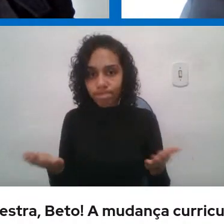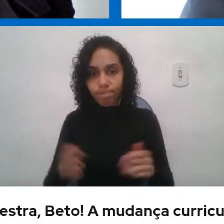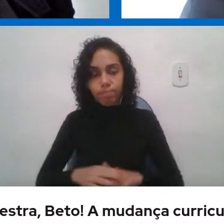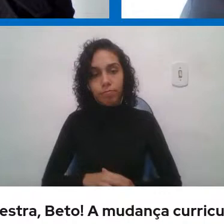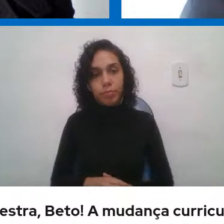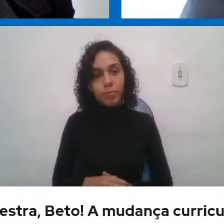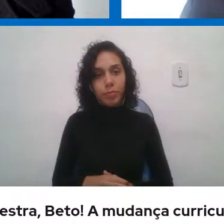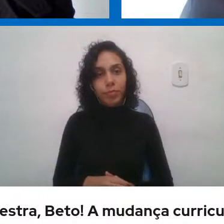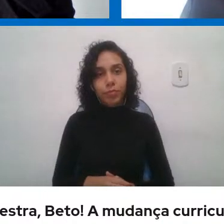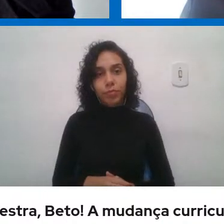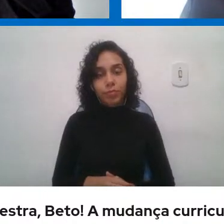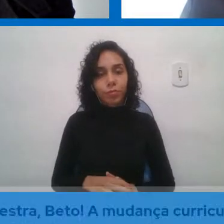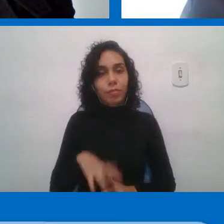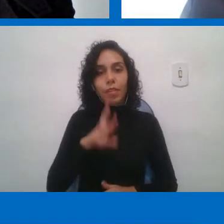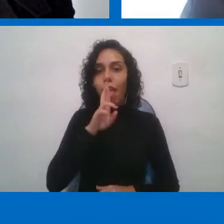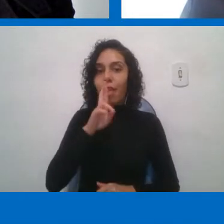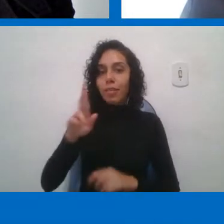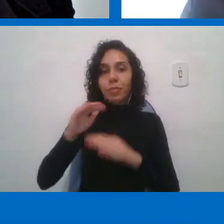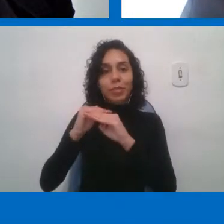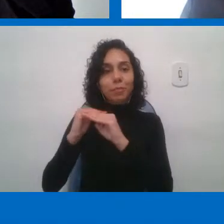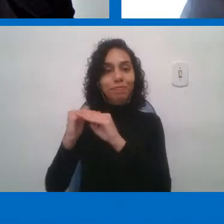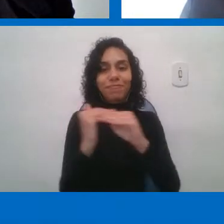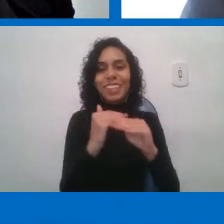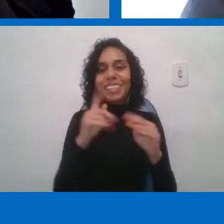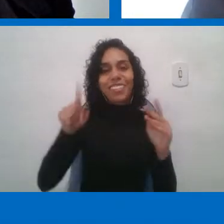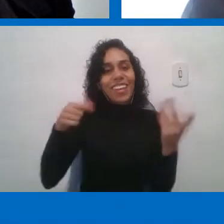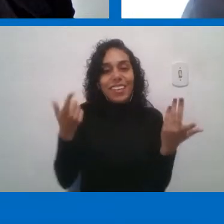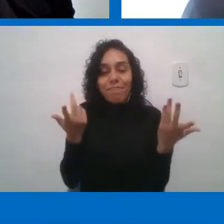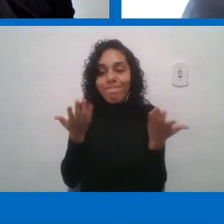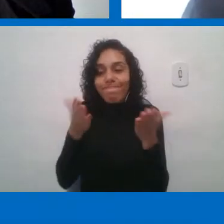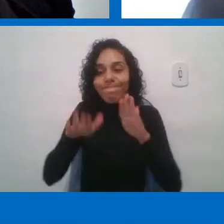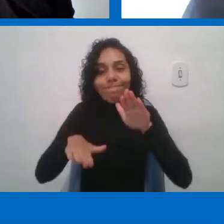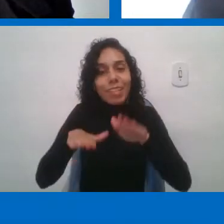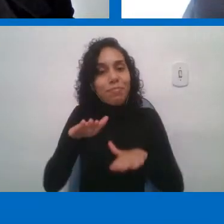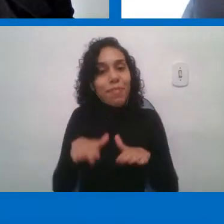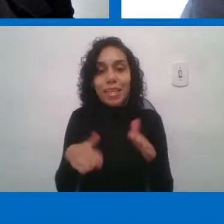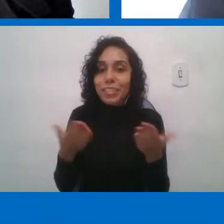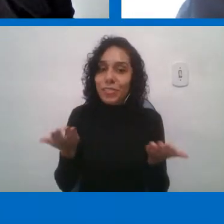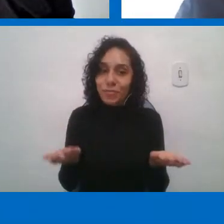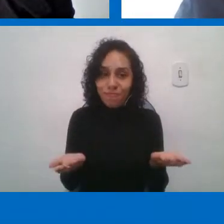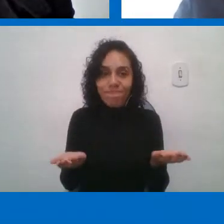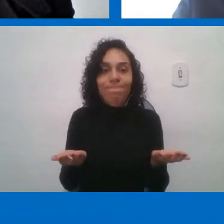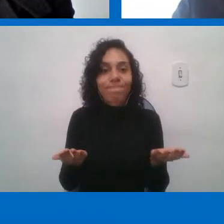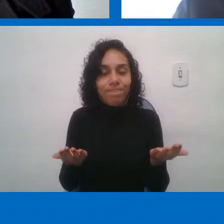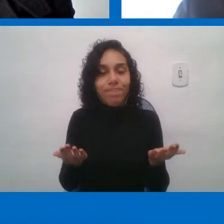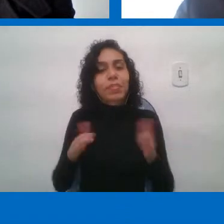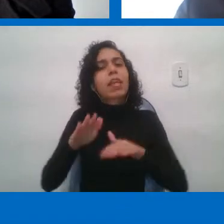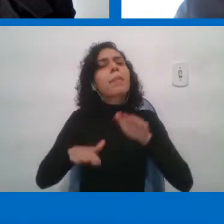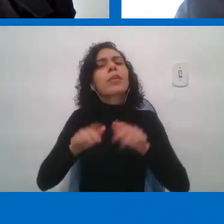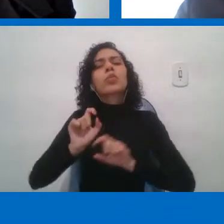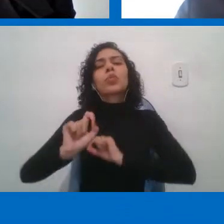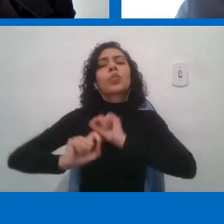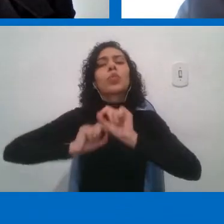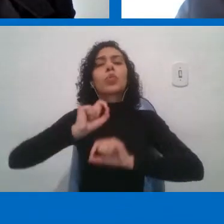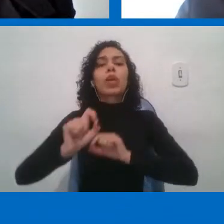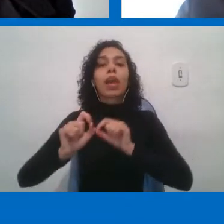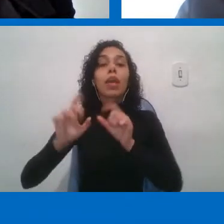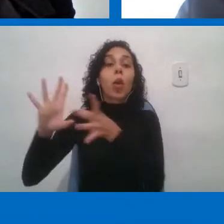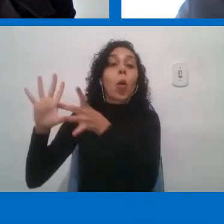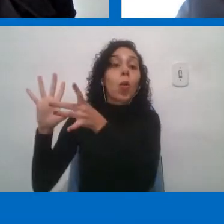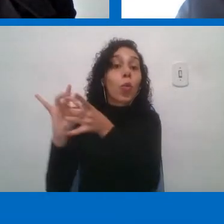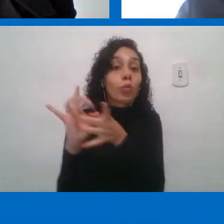a resposta padrão é sempre depende depende do do contexto em que nós estamos do